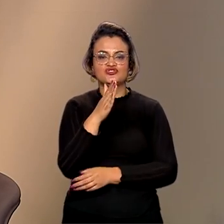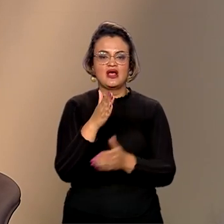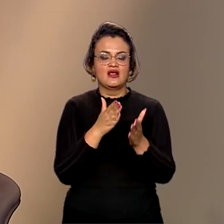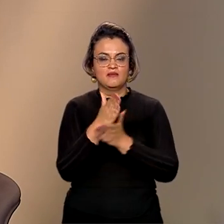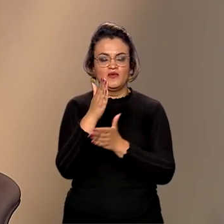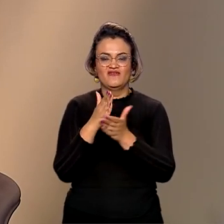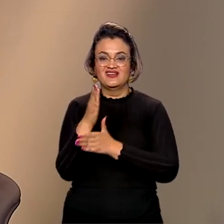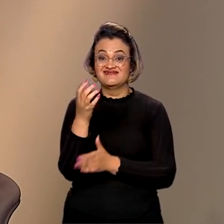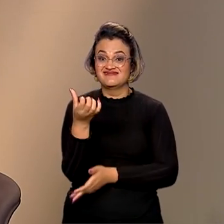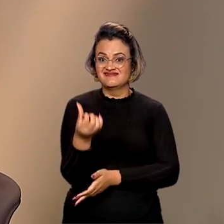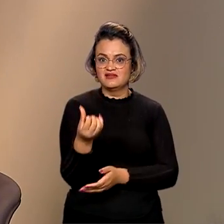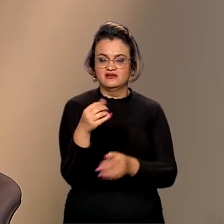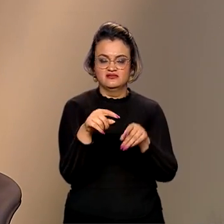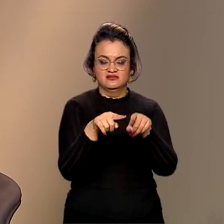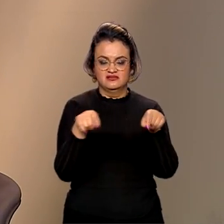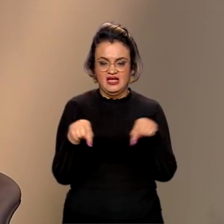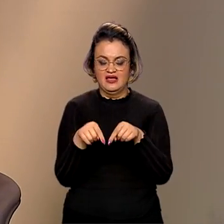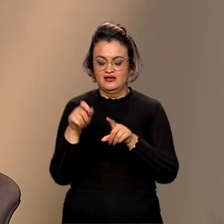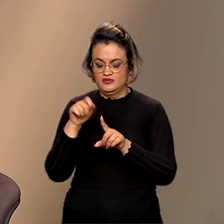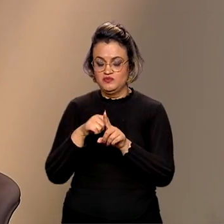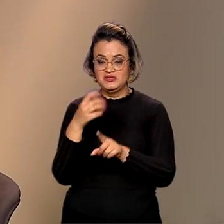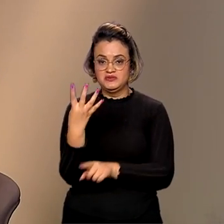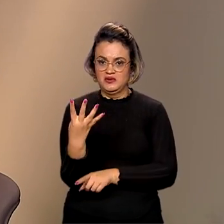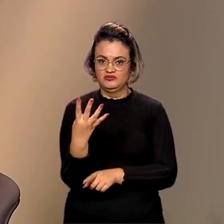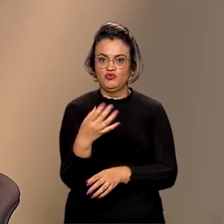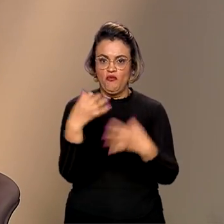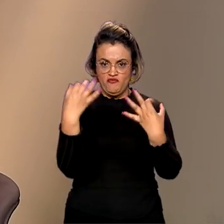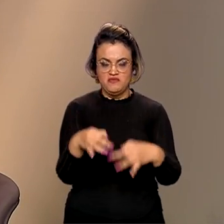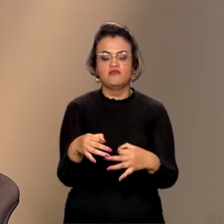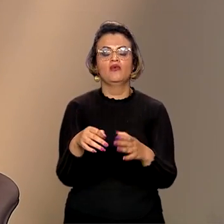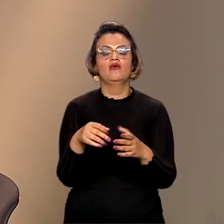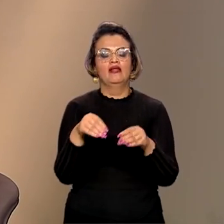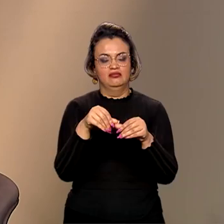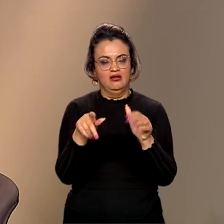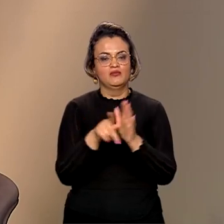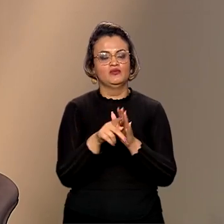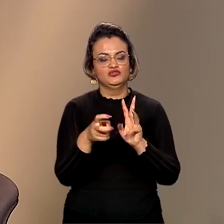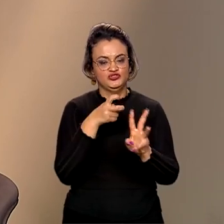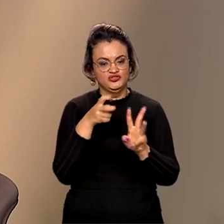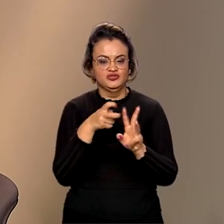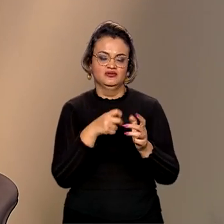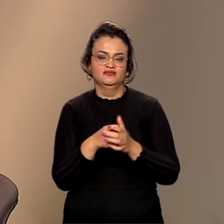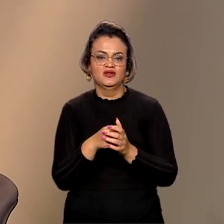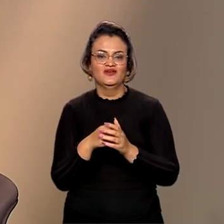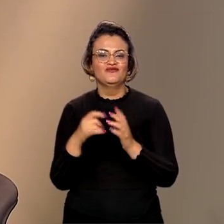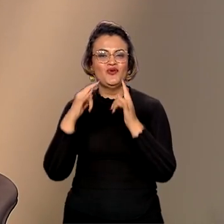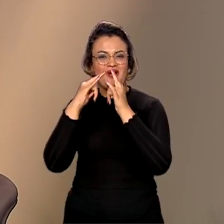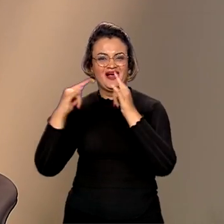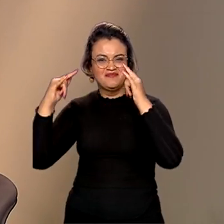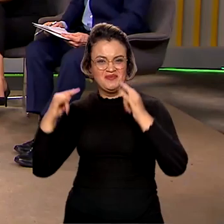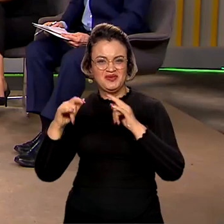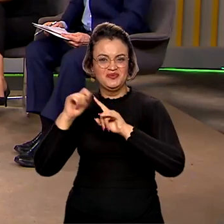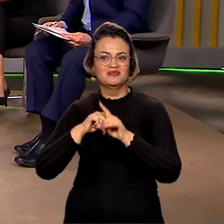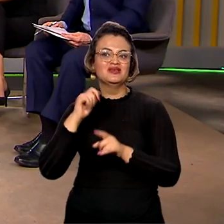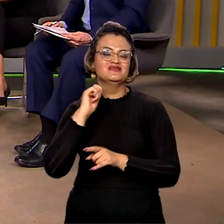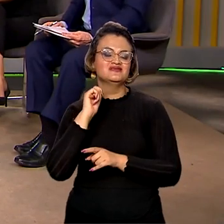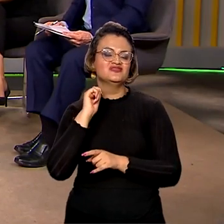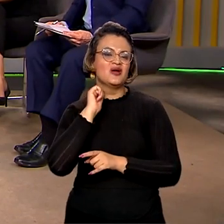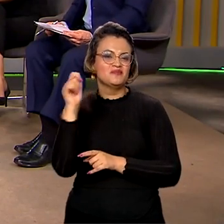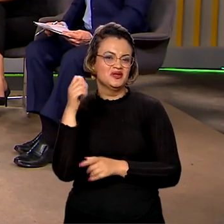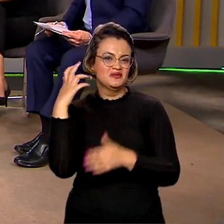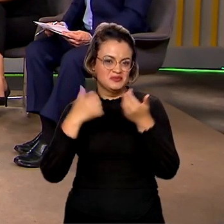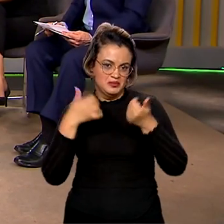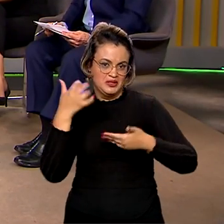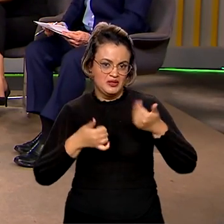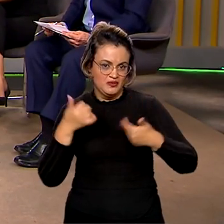terras indígenas em quatro meses, né, que aconteceu no âmbito do acampamento Terra Livre no final de abril. E agora estamos